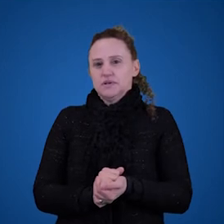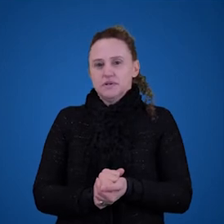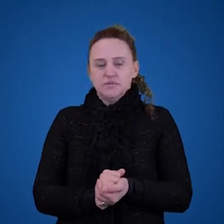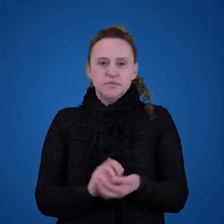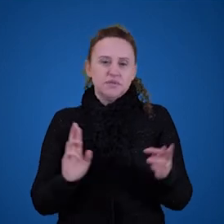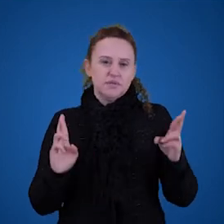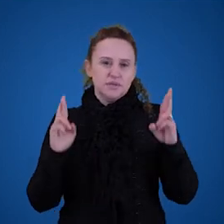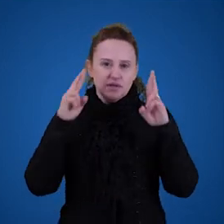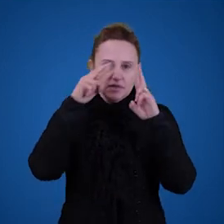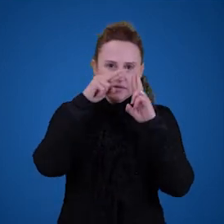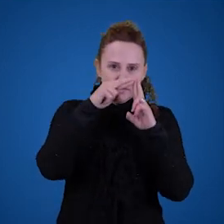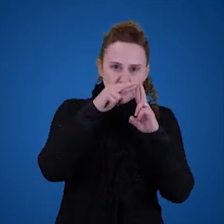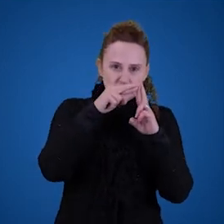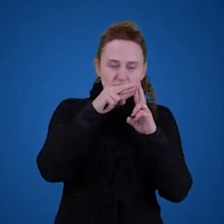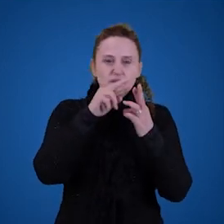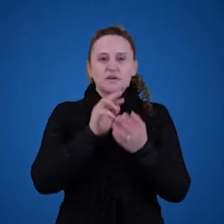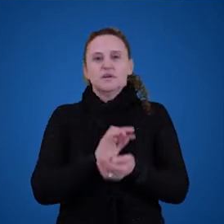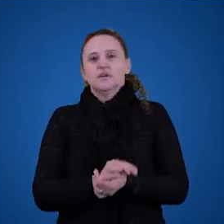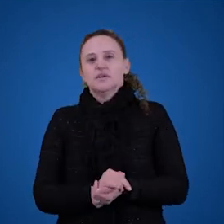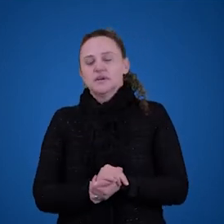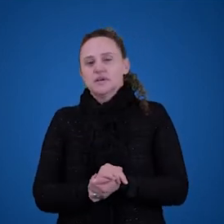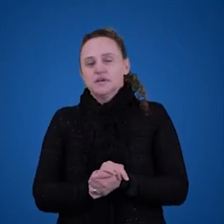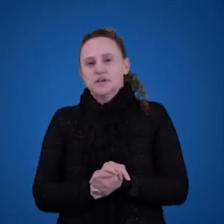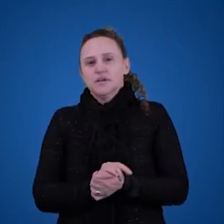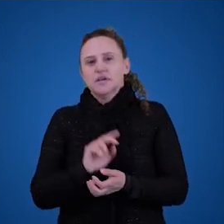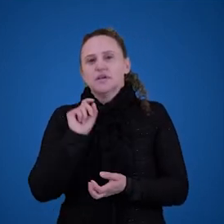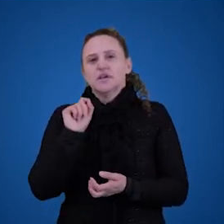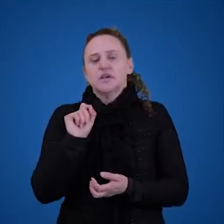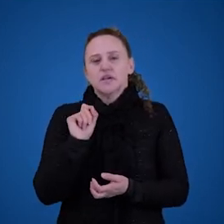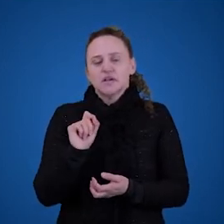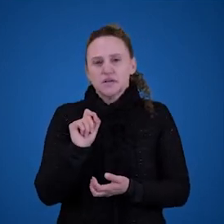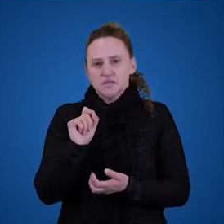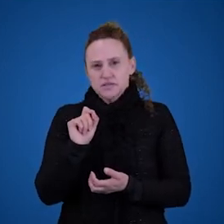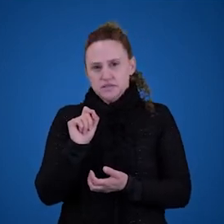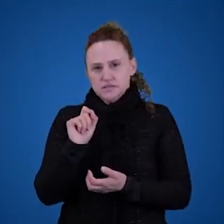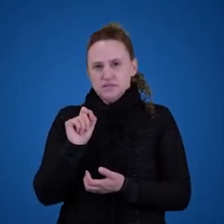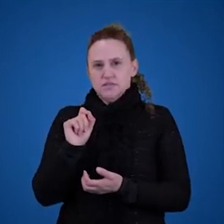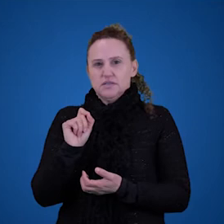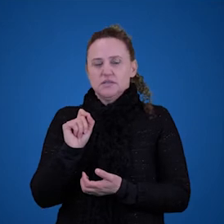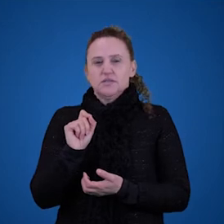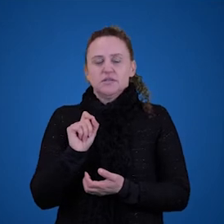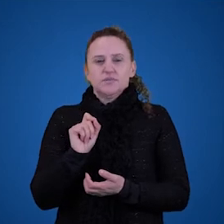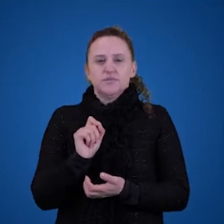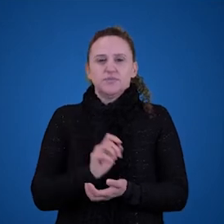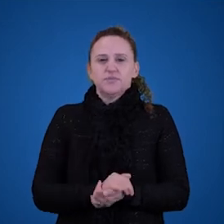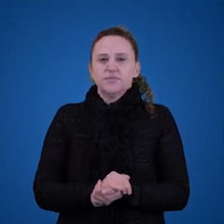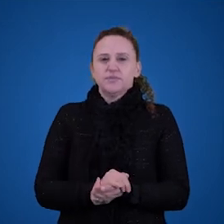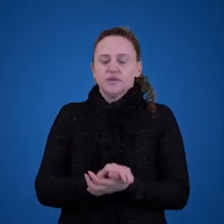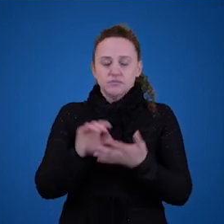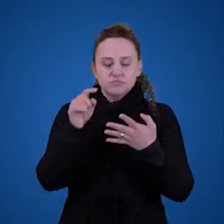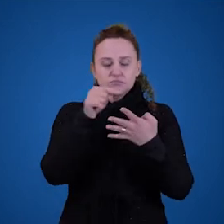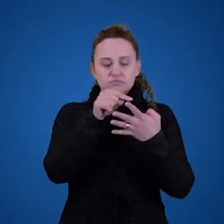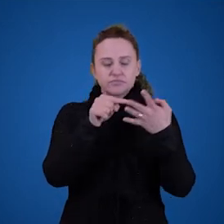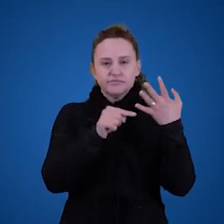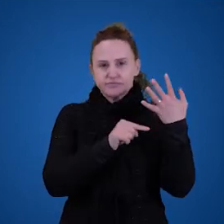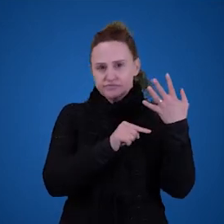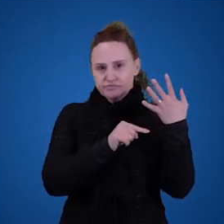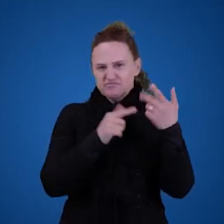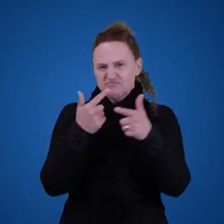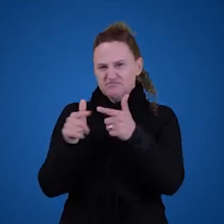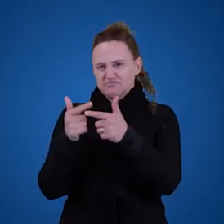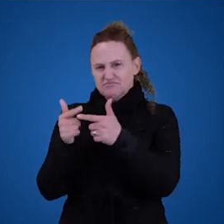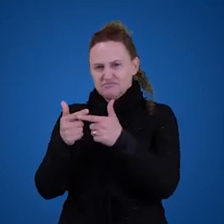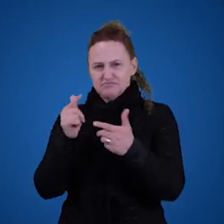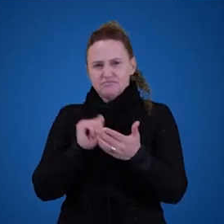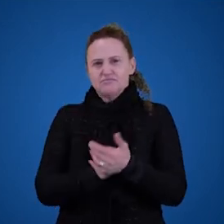referência aparente a inexistente, e o problema do enigma de Frege. Certo? depois nós vamos chegar à